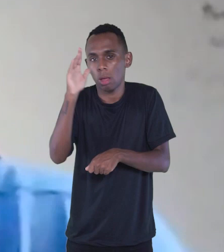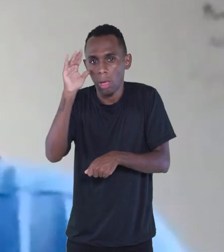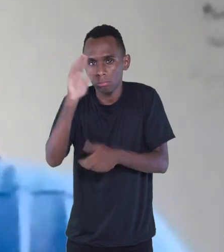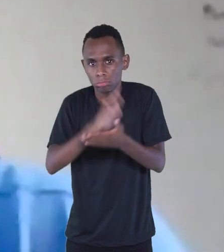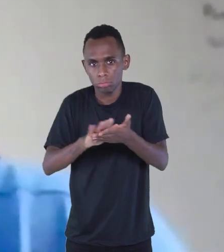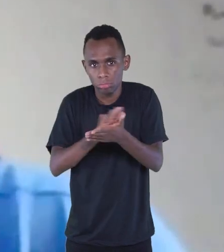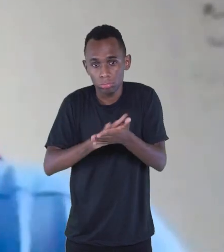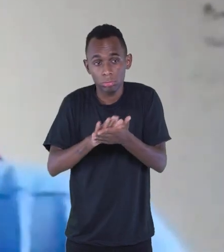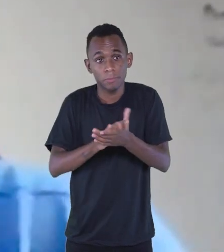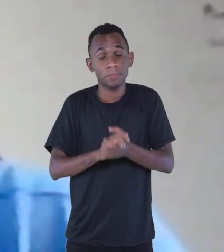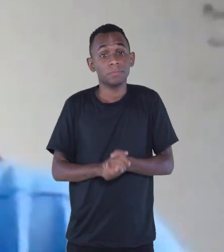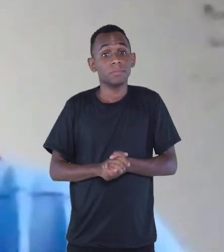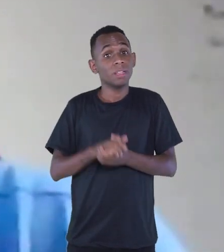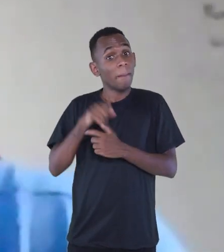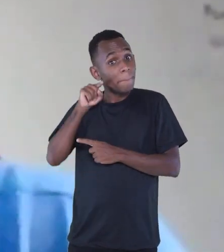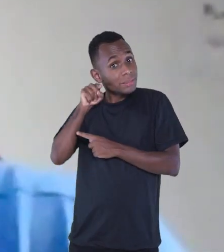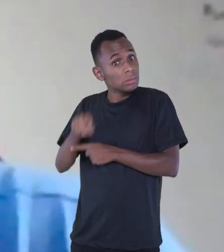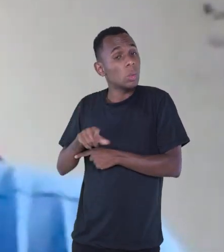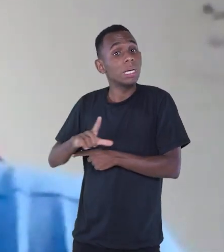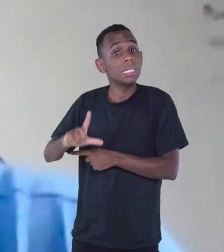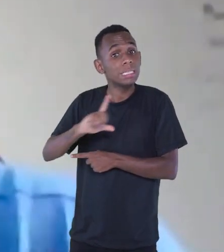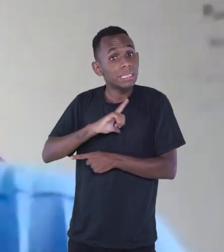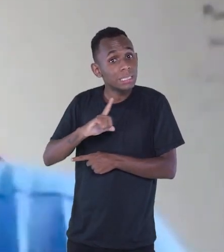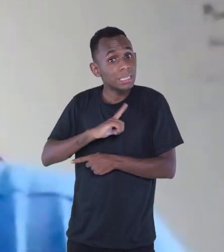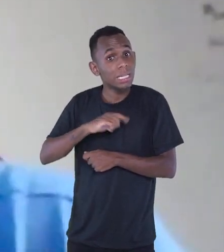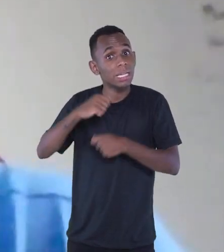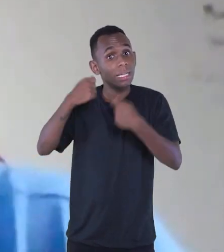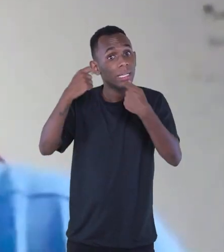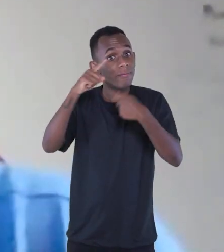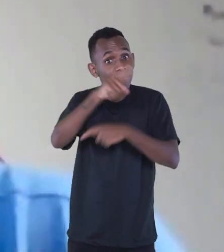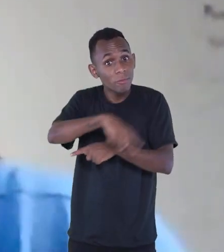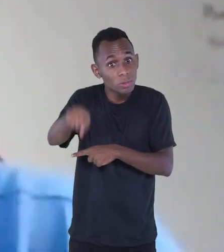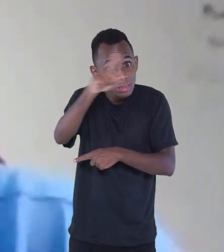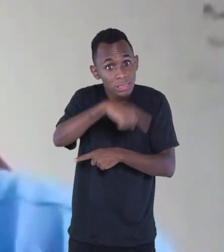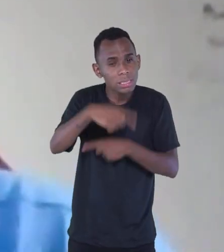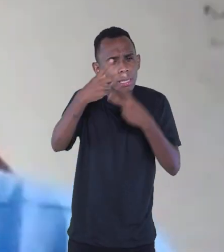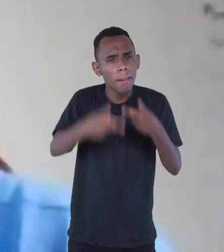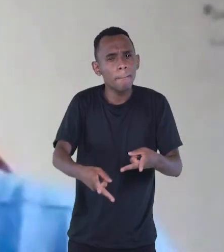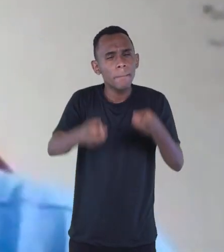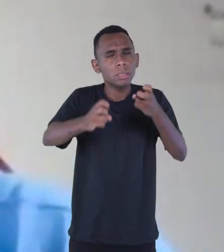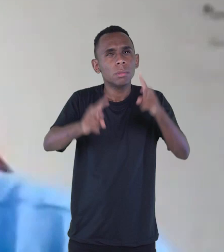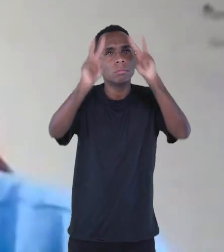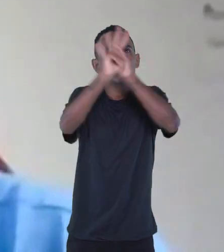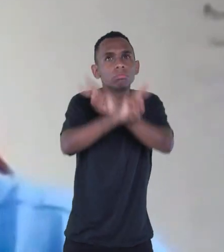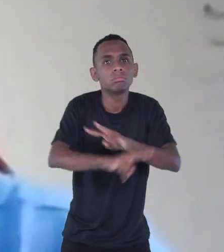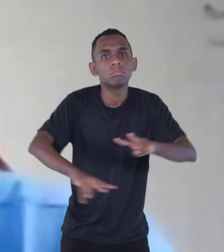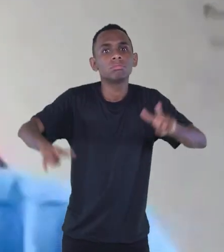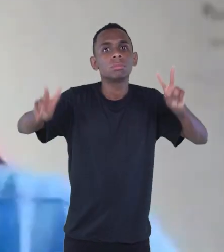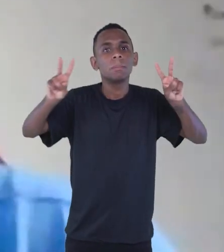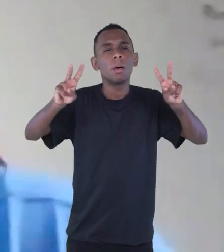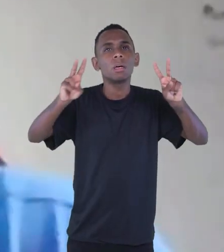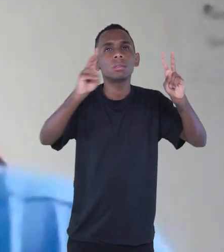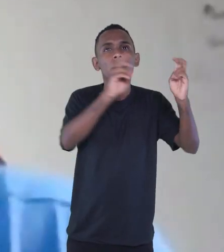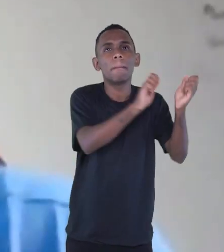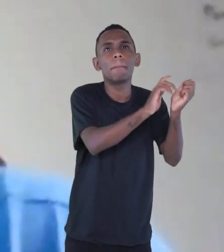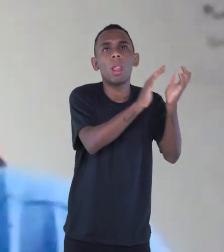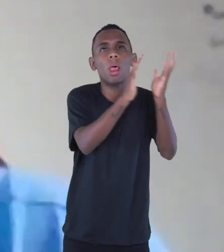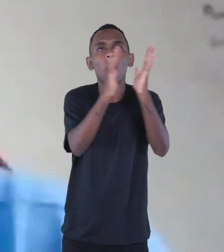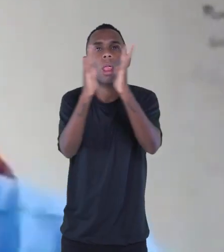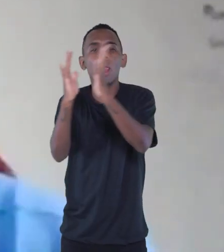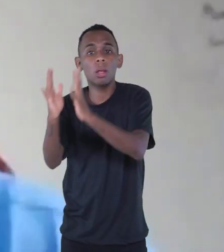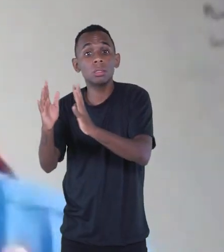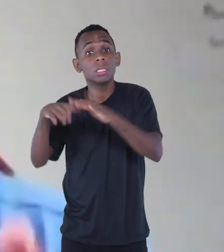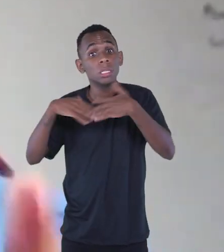ela tem que fazer você enxergar imagens. E aí você vai acompanhando as imagens. O bom contador de